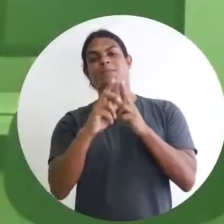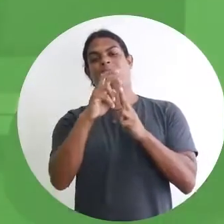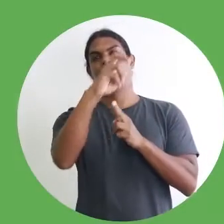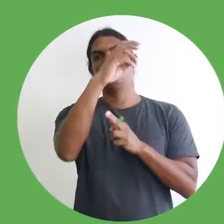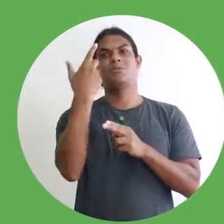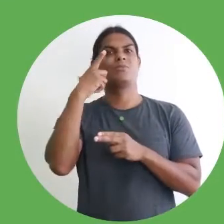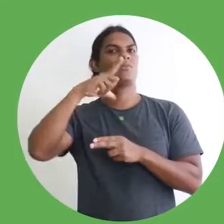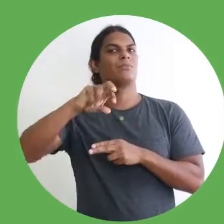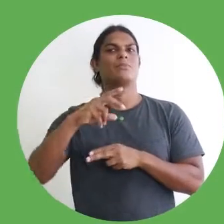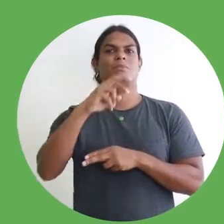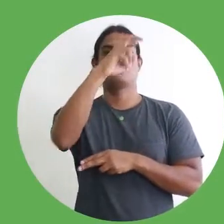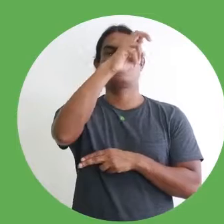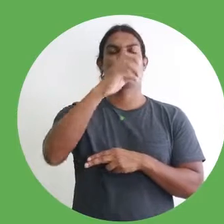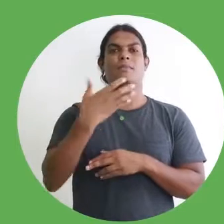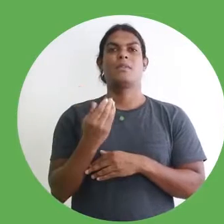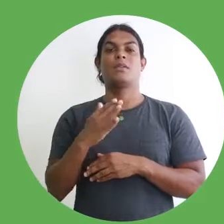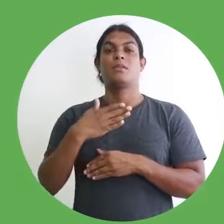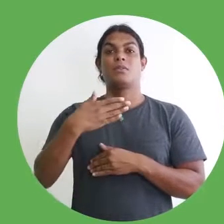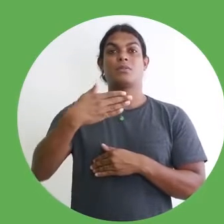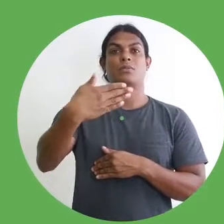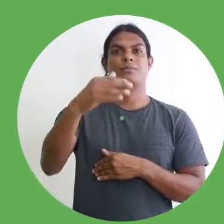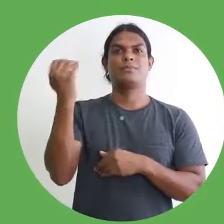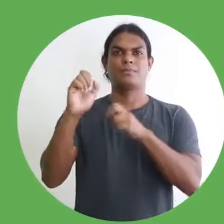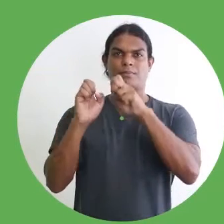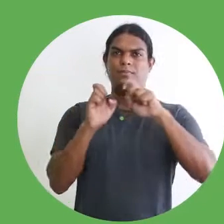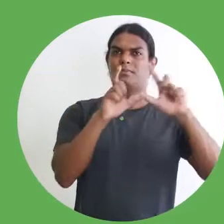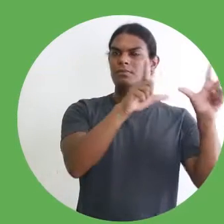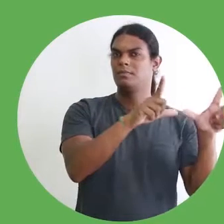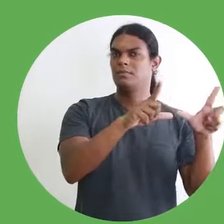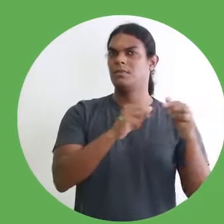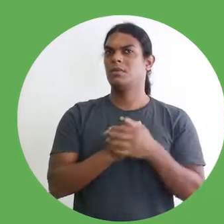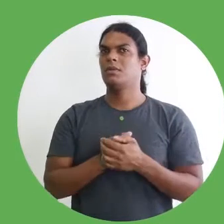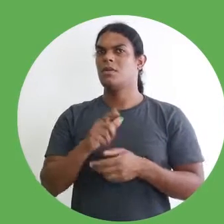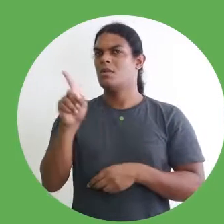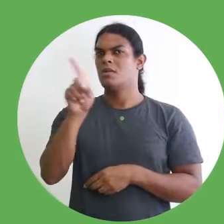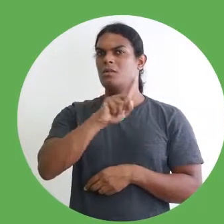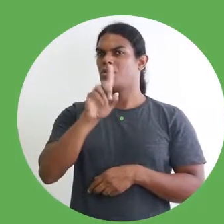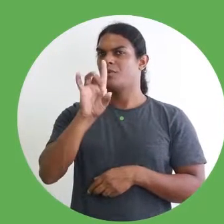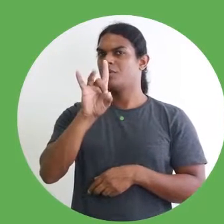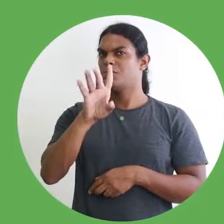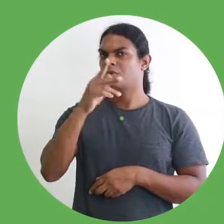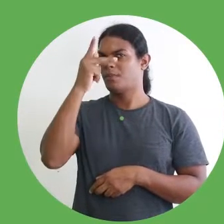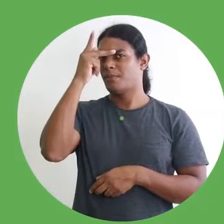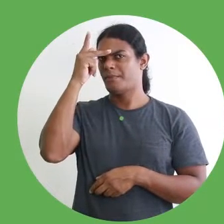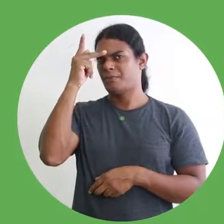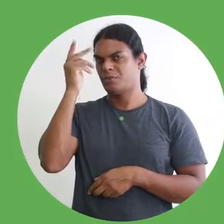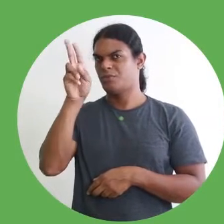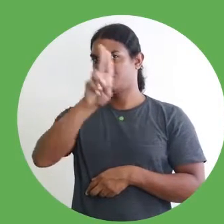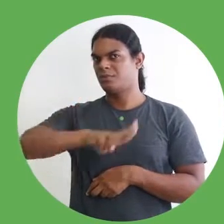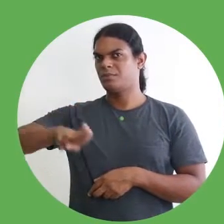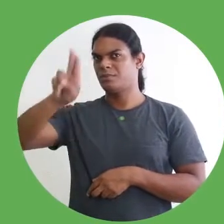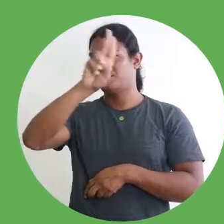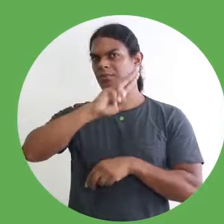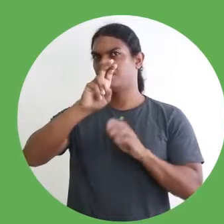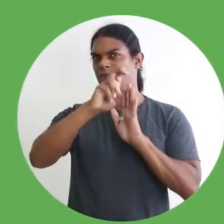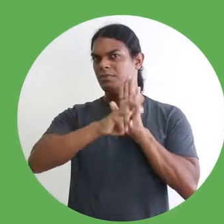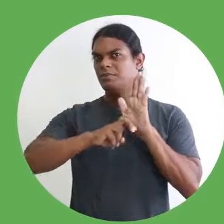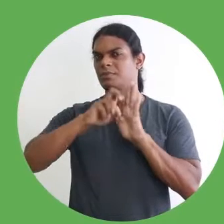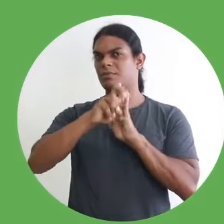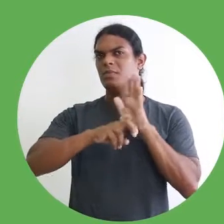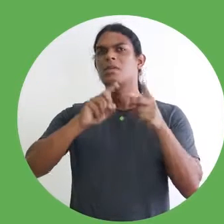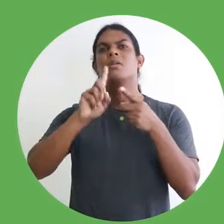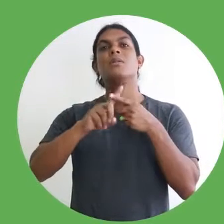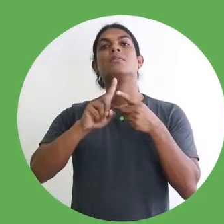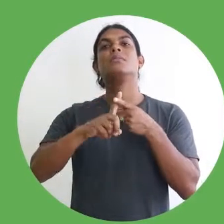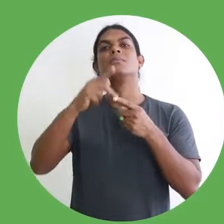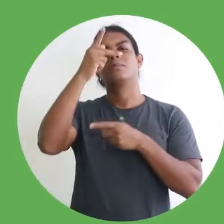próximo slide, você pode ver o seguinte, que não é só para a pessoa com cadeira de rodas, é também para uma pessoa obesa, que tem